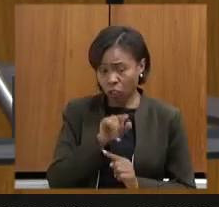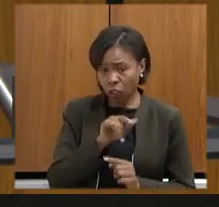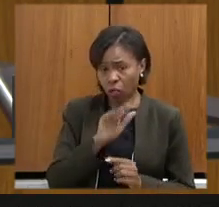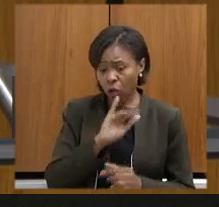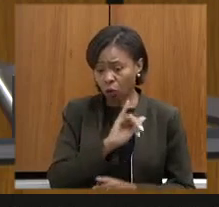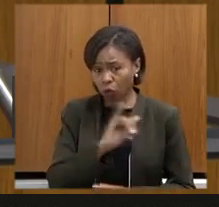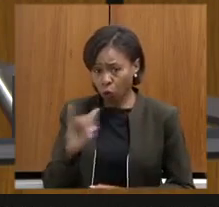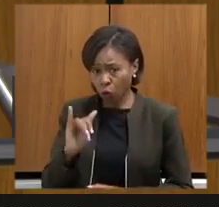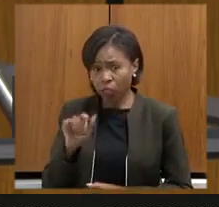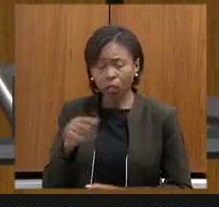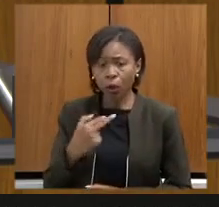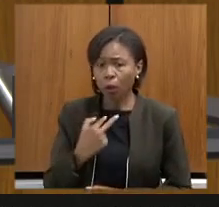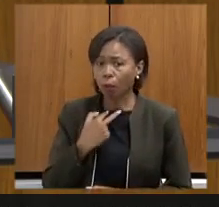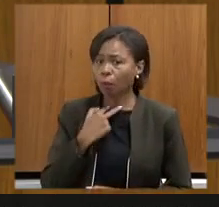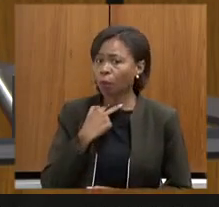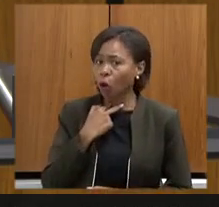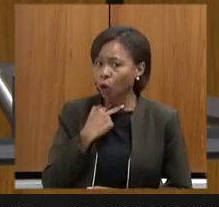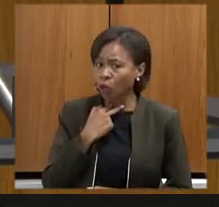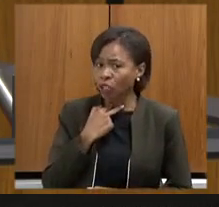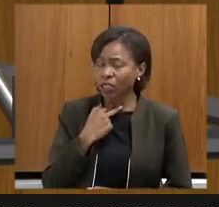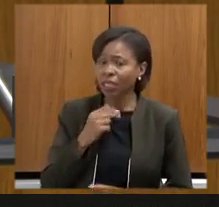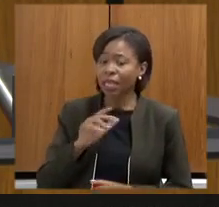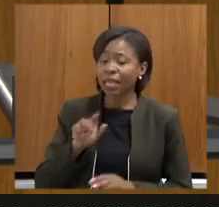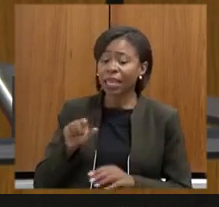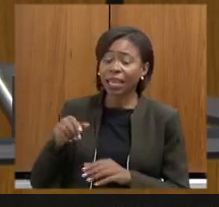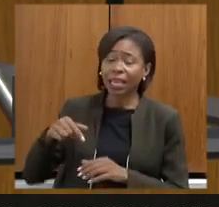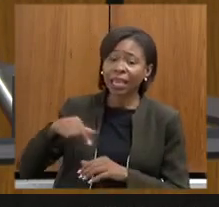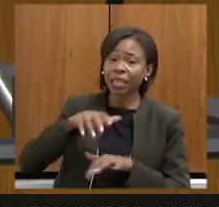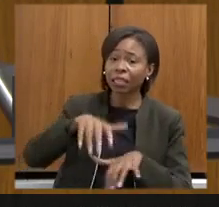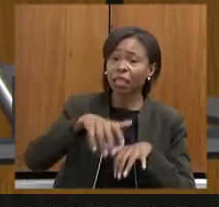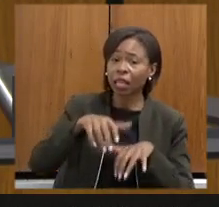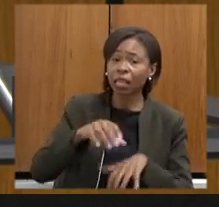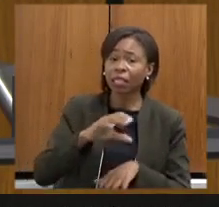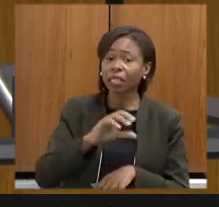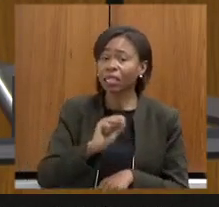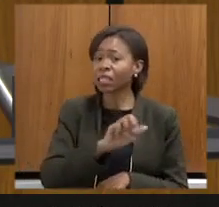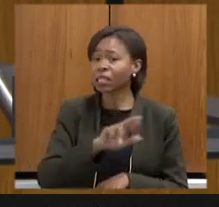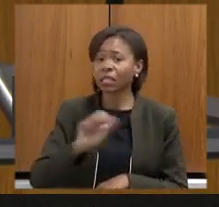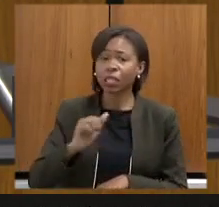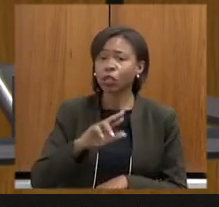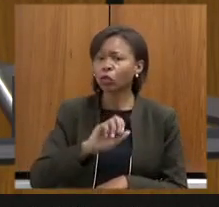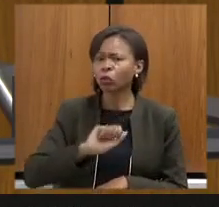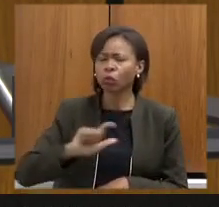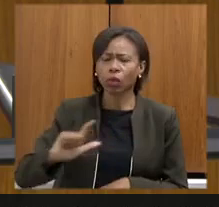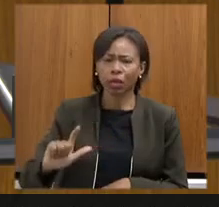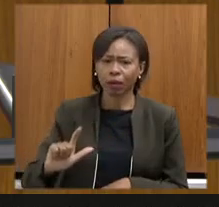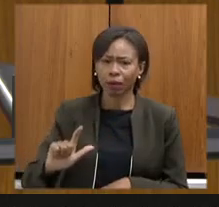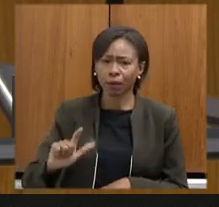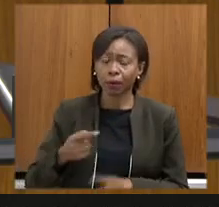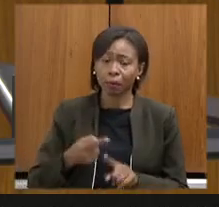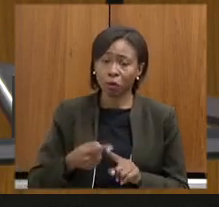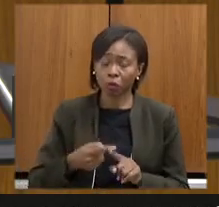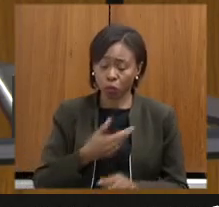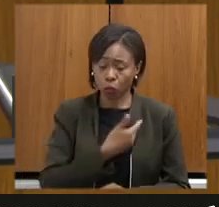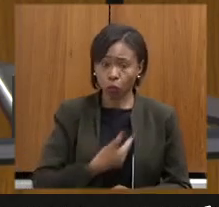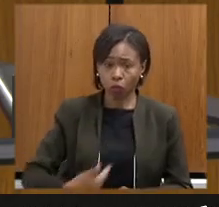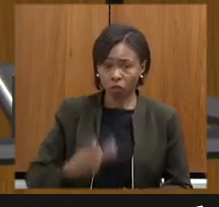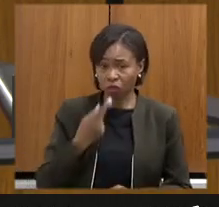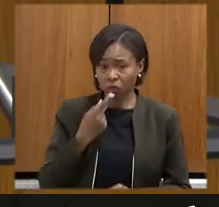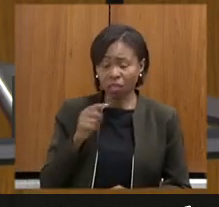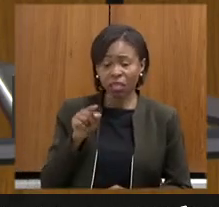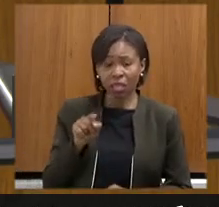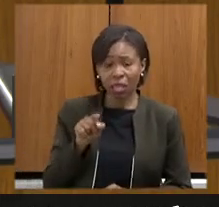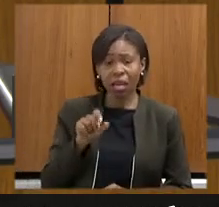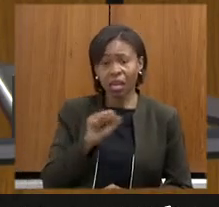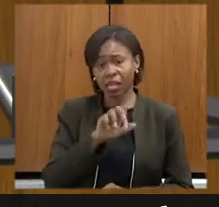considerando decreto, portarias e etc. que o governo do Estado afirma que a Serra do Curral está protegida provisoriamente.